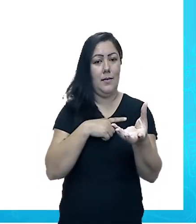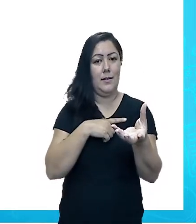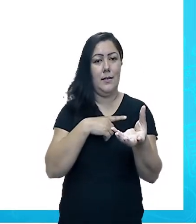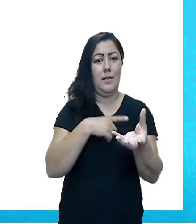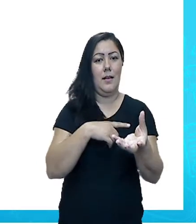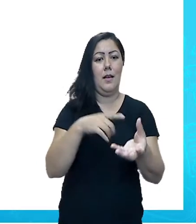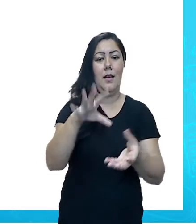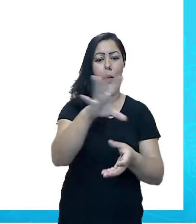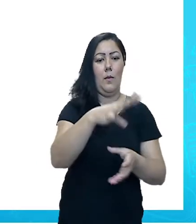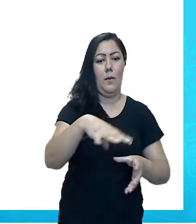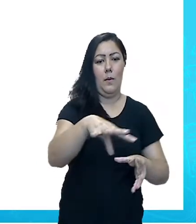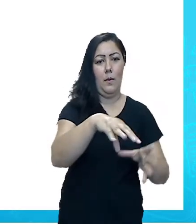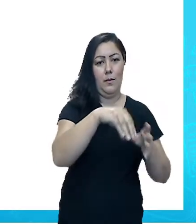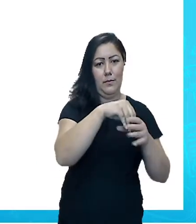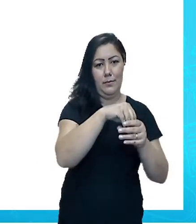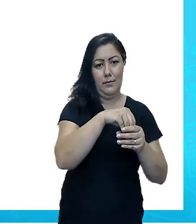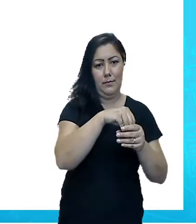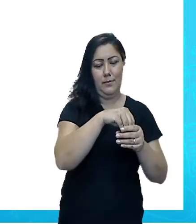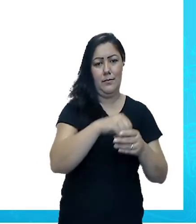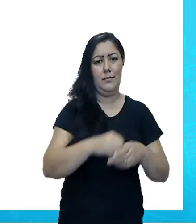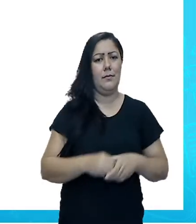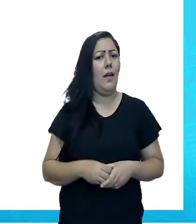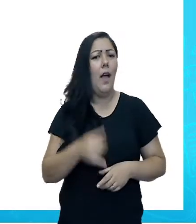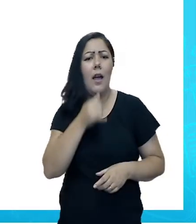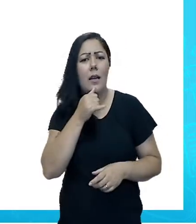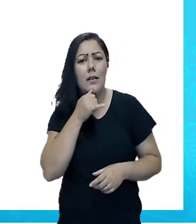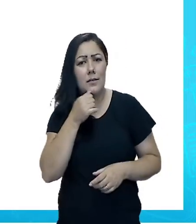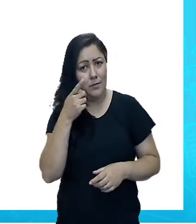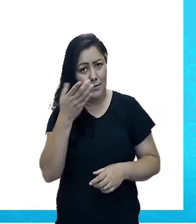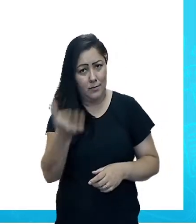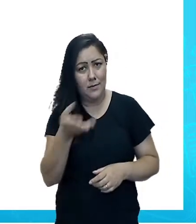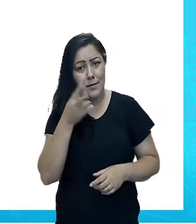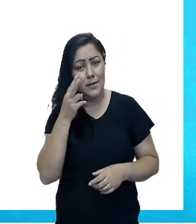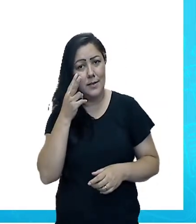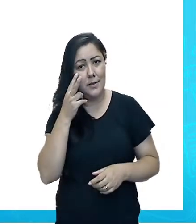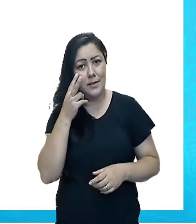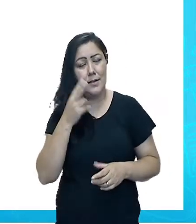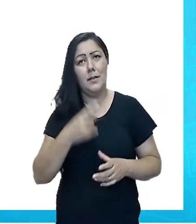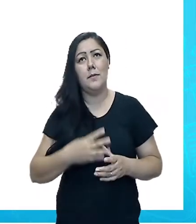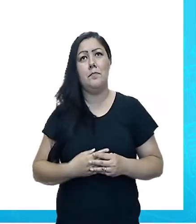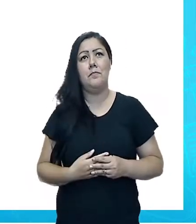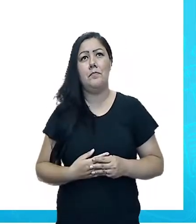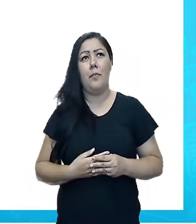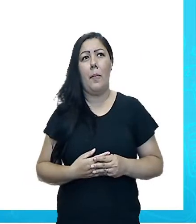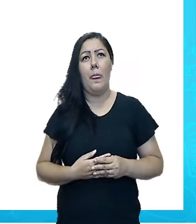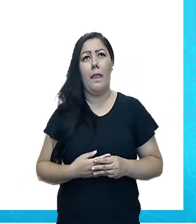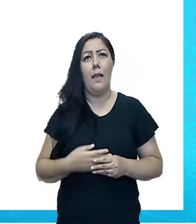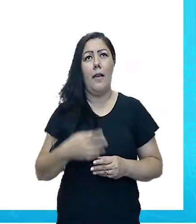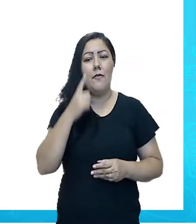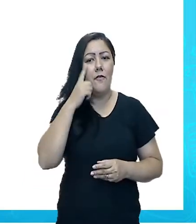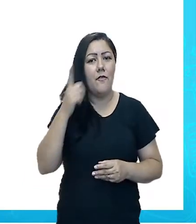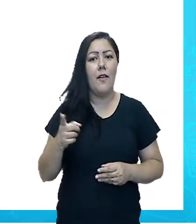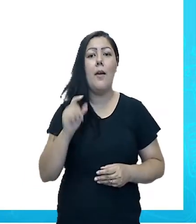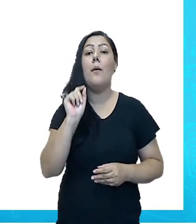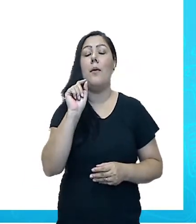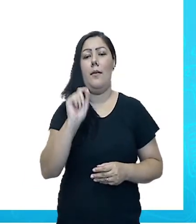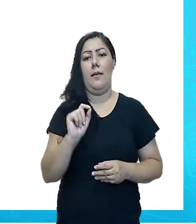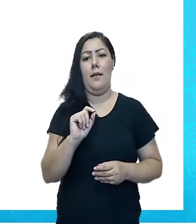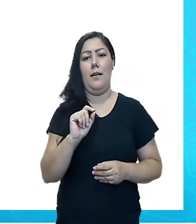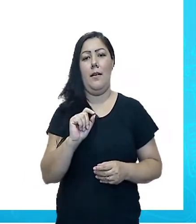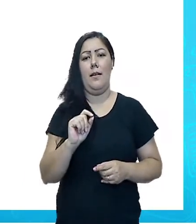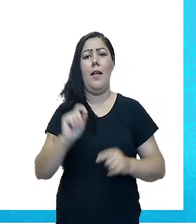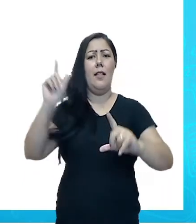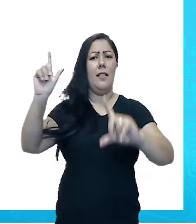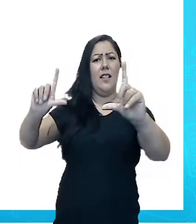ação da natureza. Por exemplo, vocês têm visto nos jornais falando sobre muitas chuvas que têm